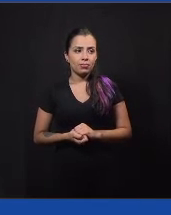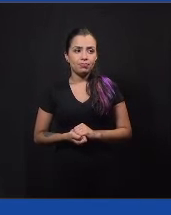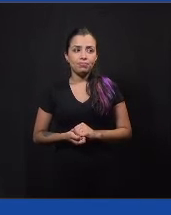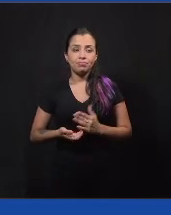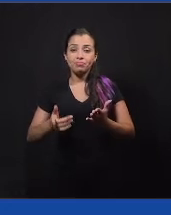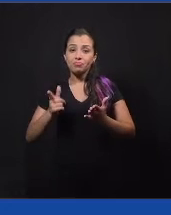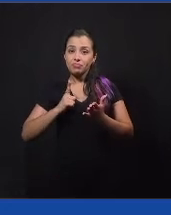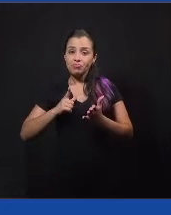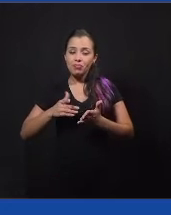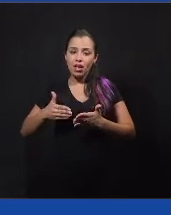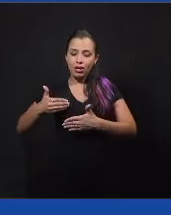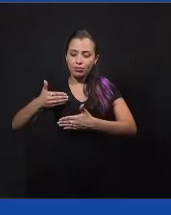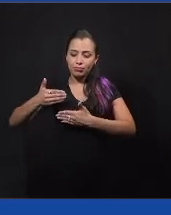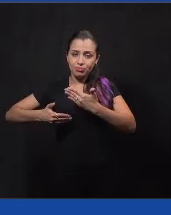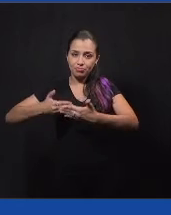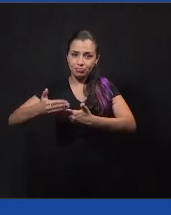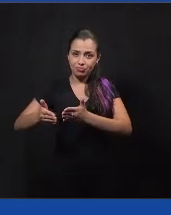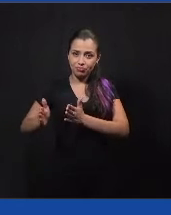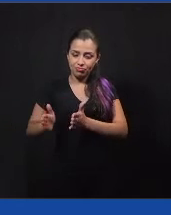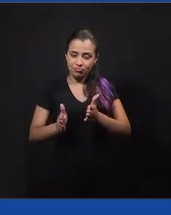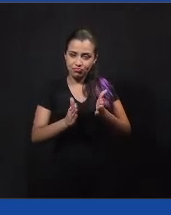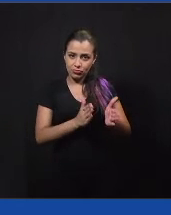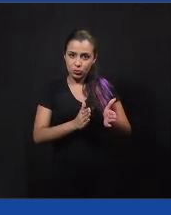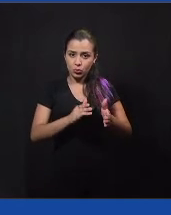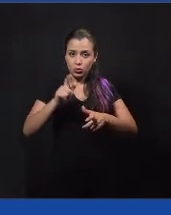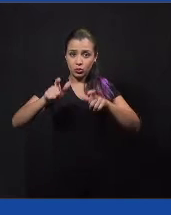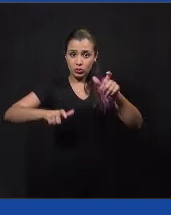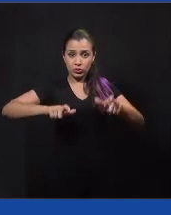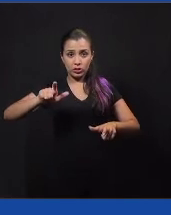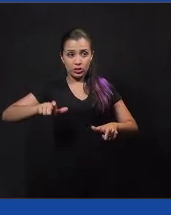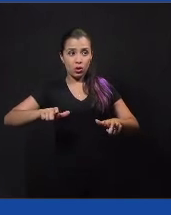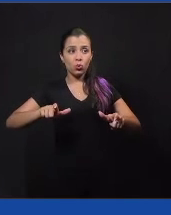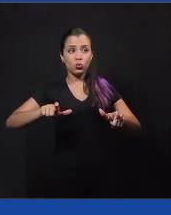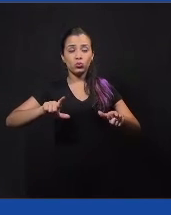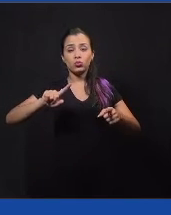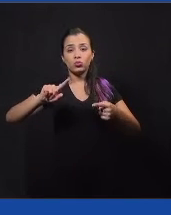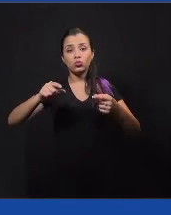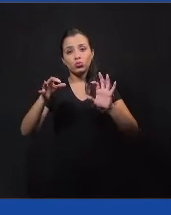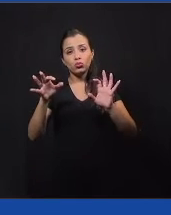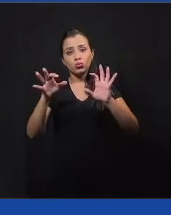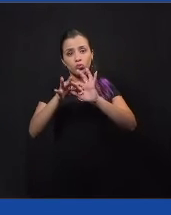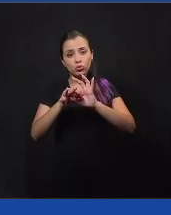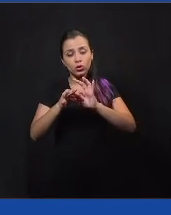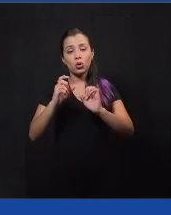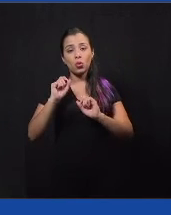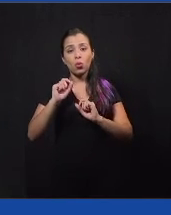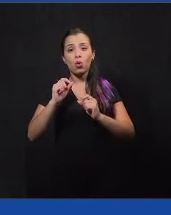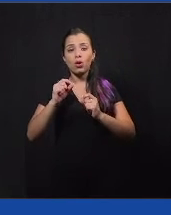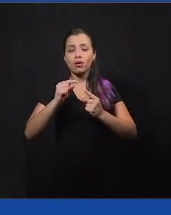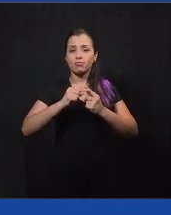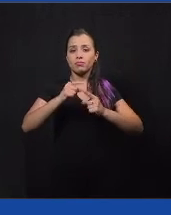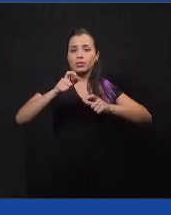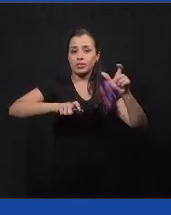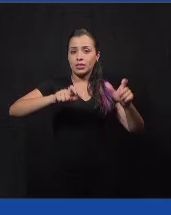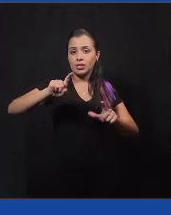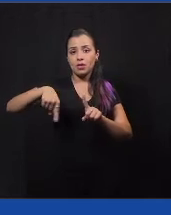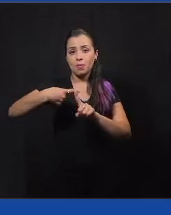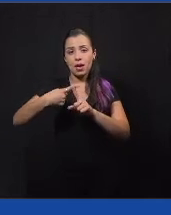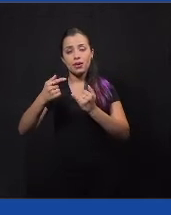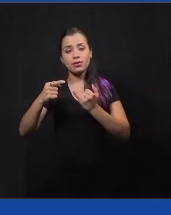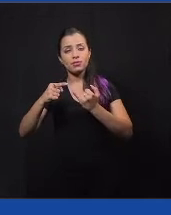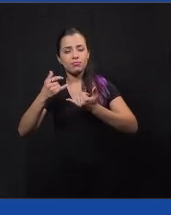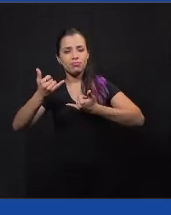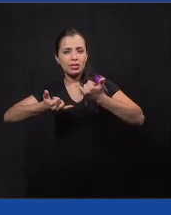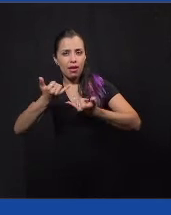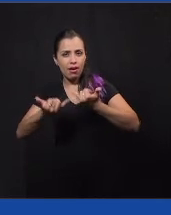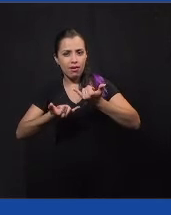cidadão no Colab, juntando um pouco a questão da gamificação, transformar isso num jogo